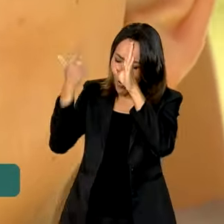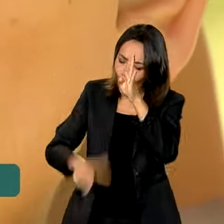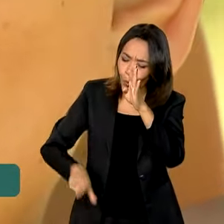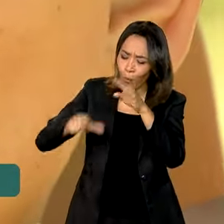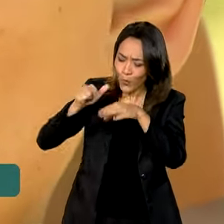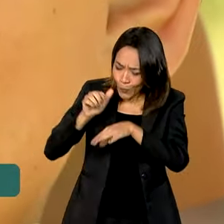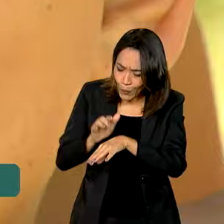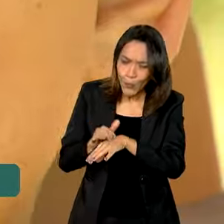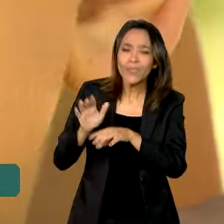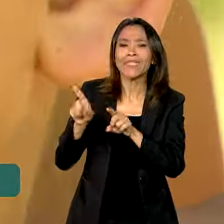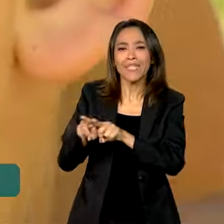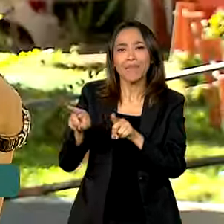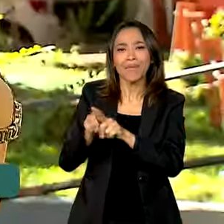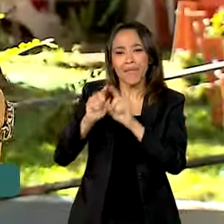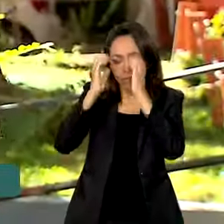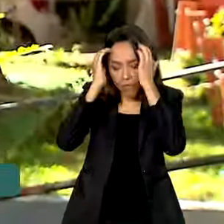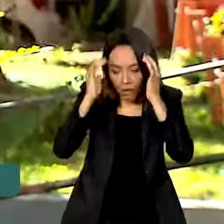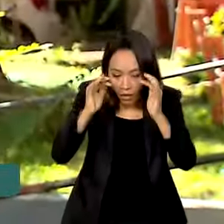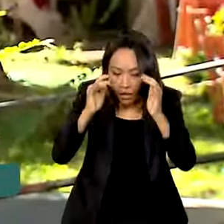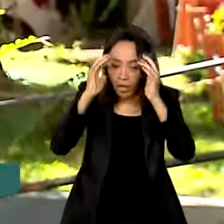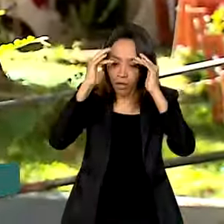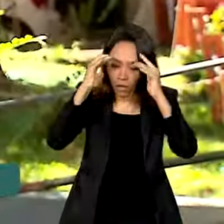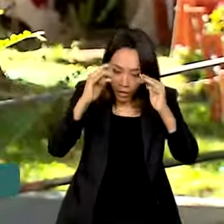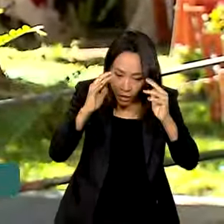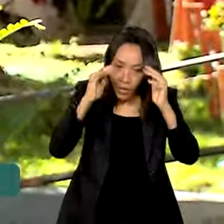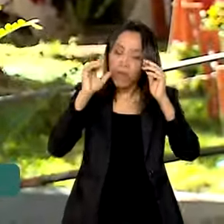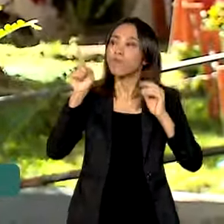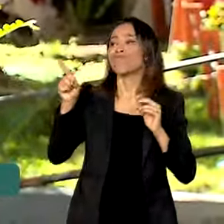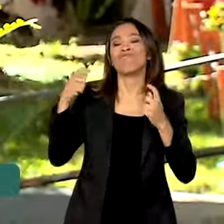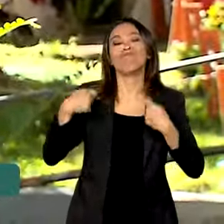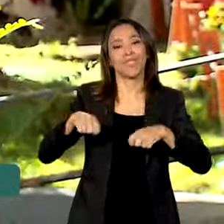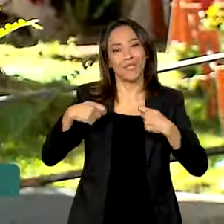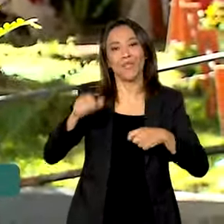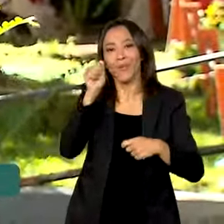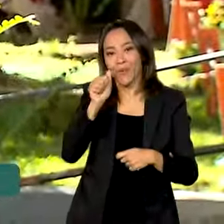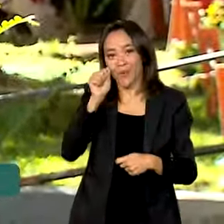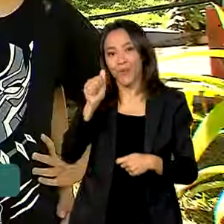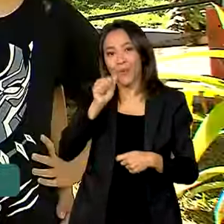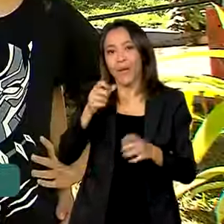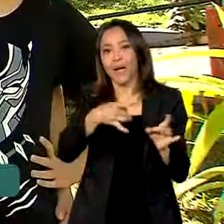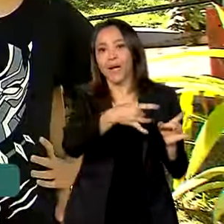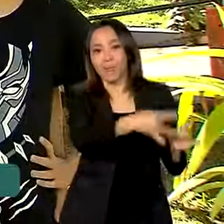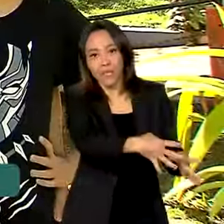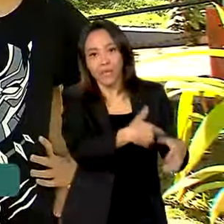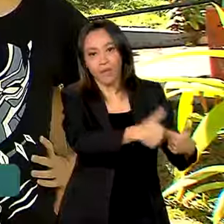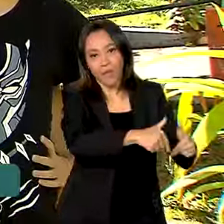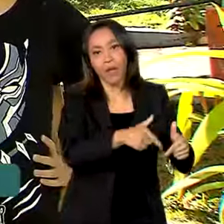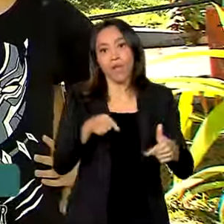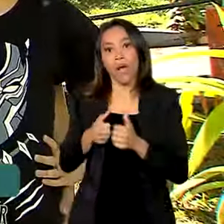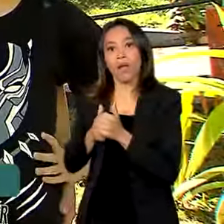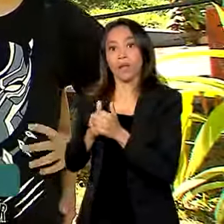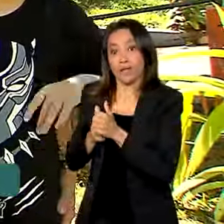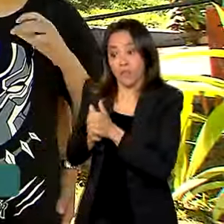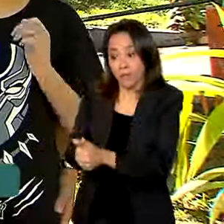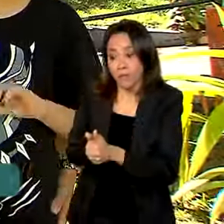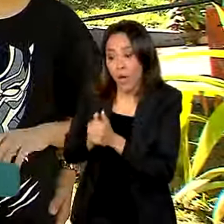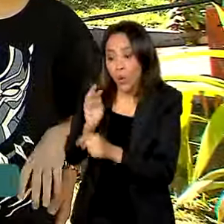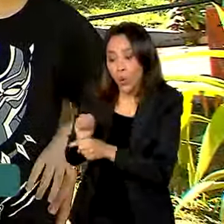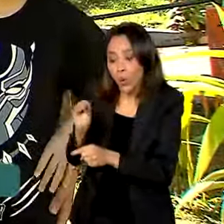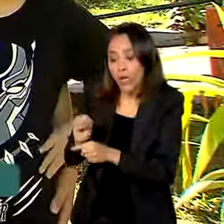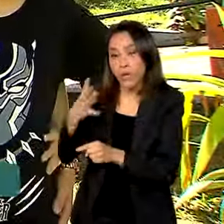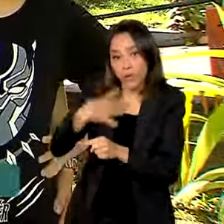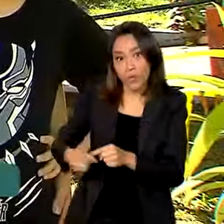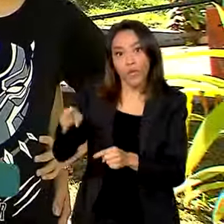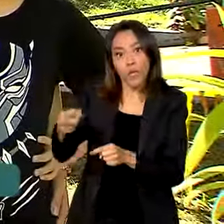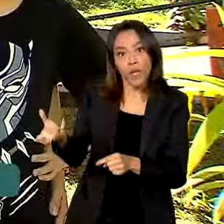transtorno do espectro autista. Raiane precisou deixar o trabalho para cuidar do filho e, desde que ele nasceu, recebe o BPC,